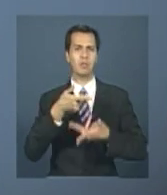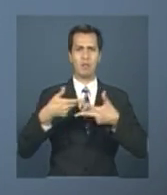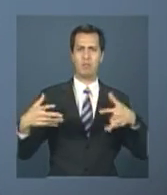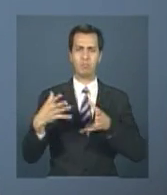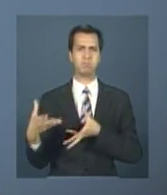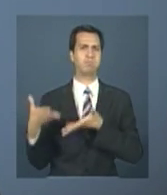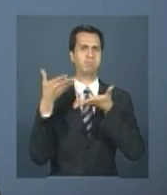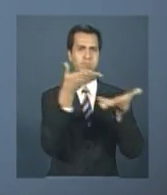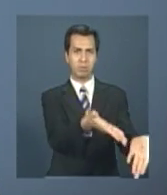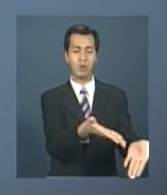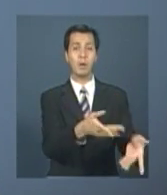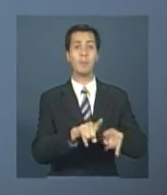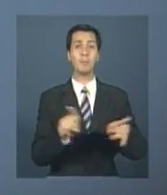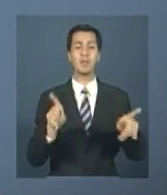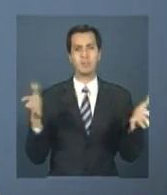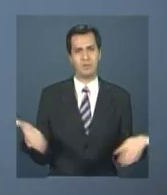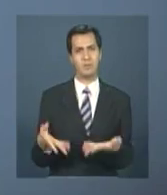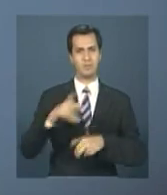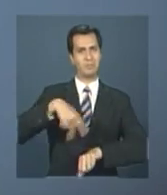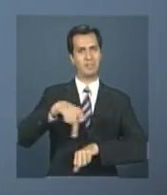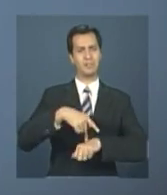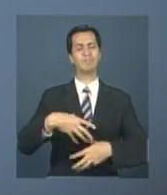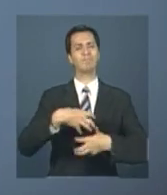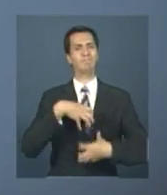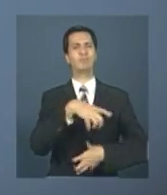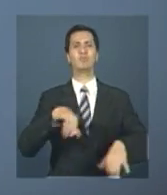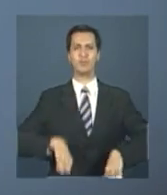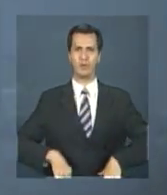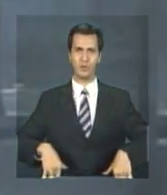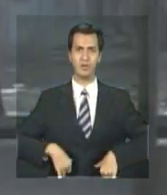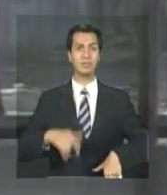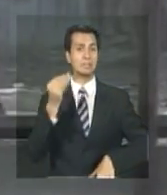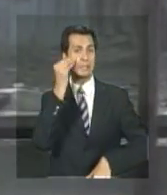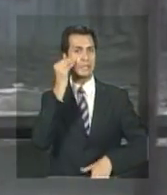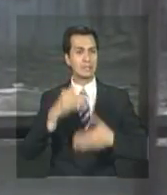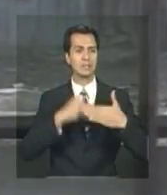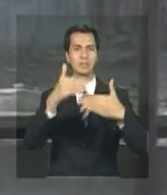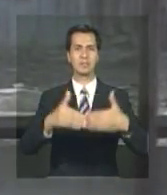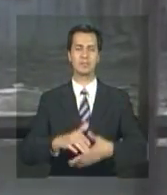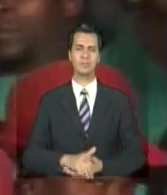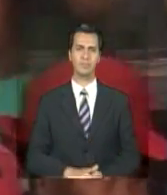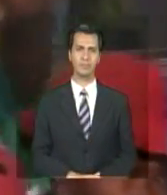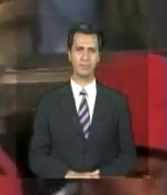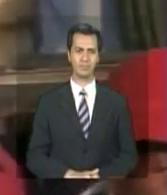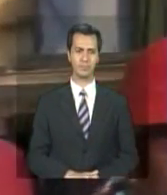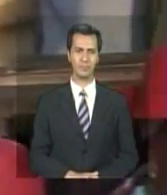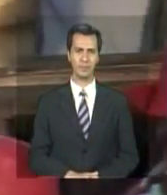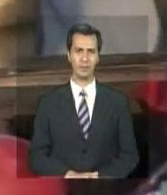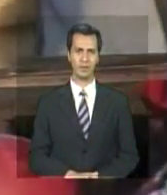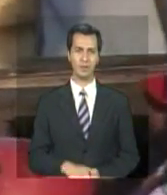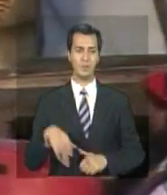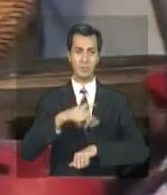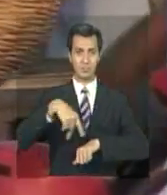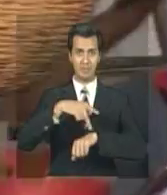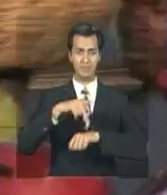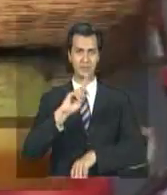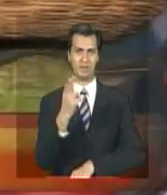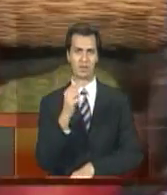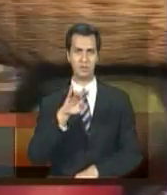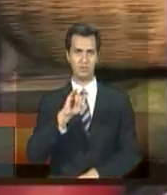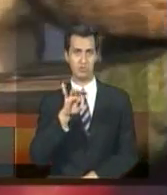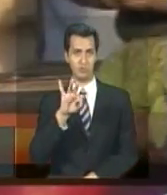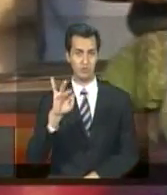agora o país se ressente e tenta se reerguer. Os haitianos já viviam numa situação